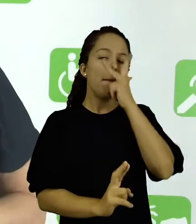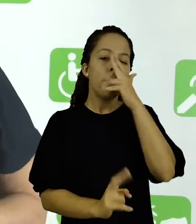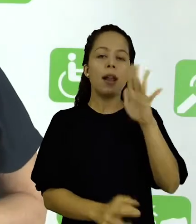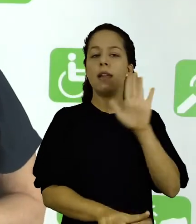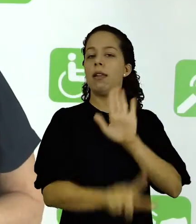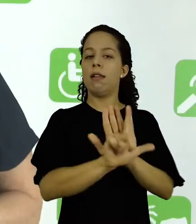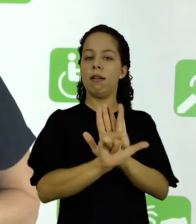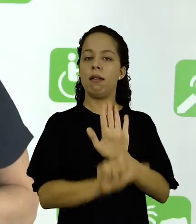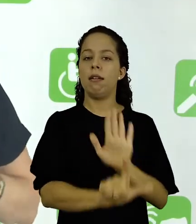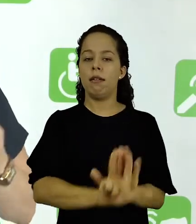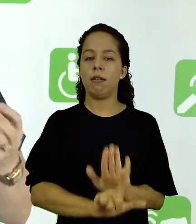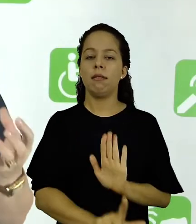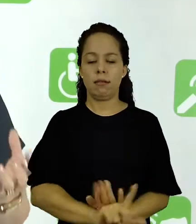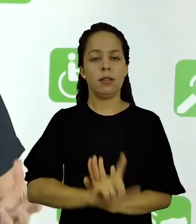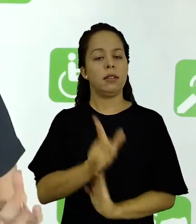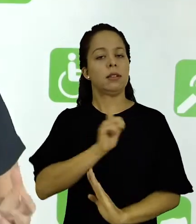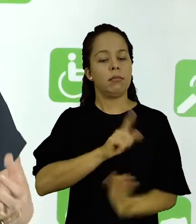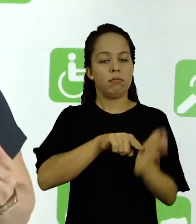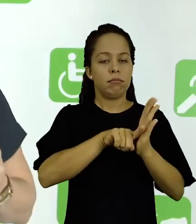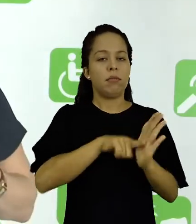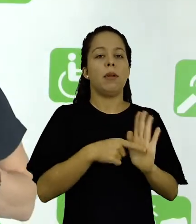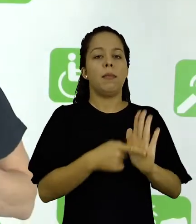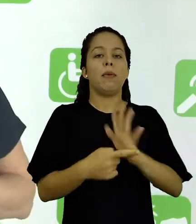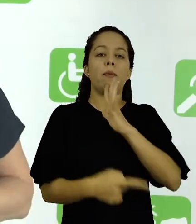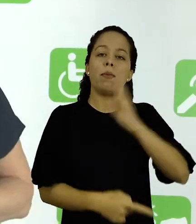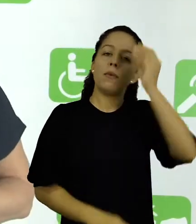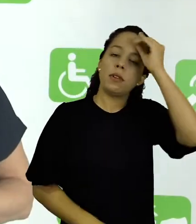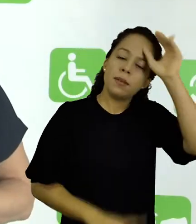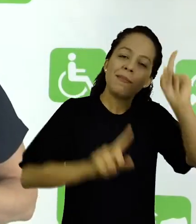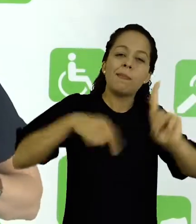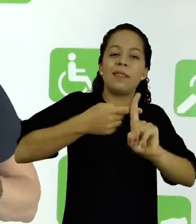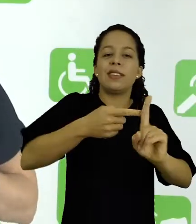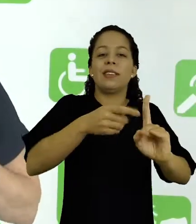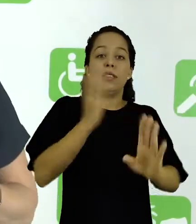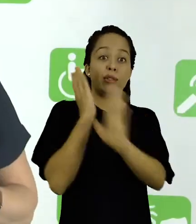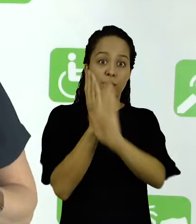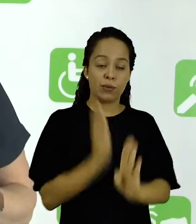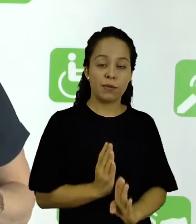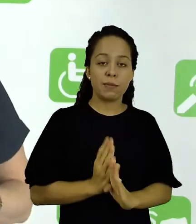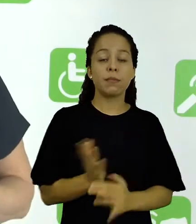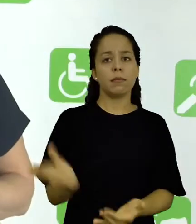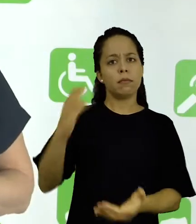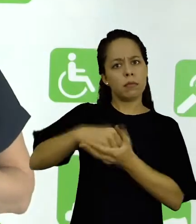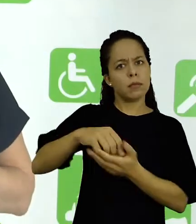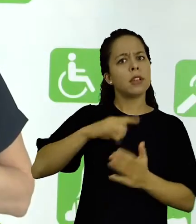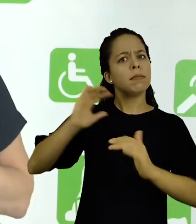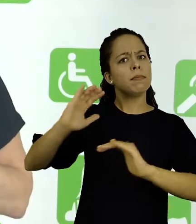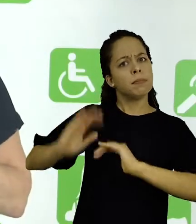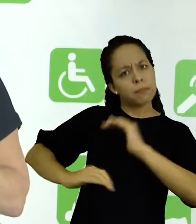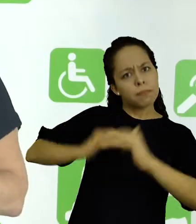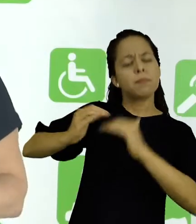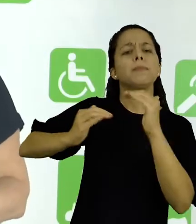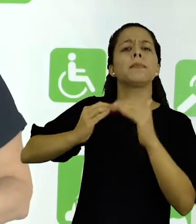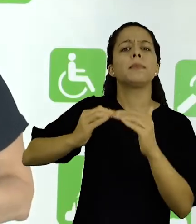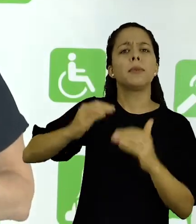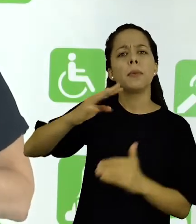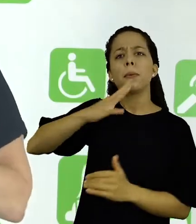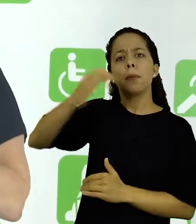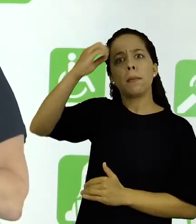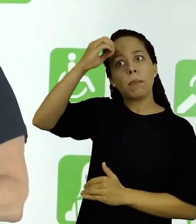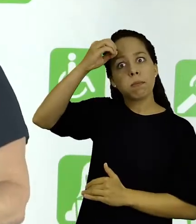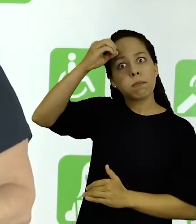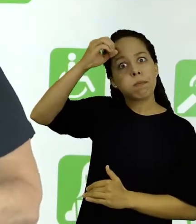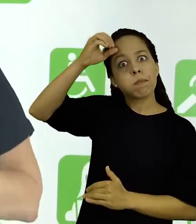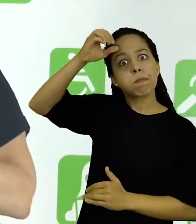ele promove também o crescimento e as descobertas. E, além disso, as reconstruções